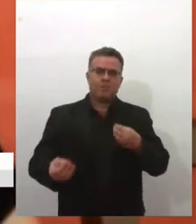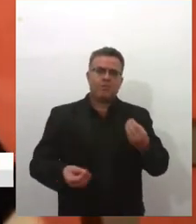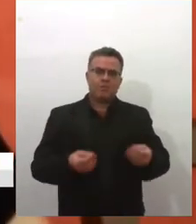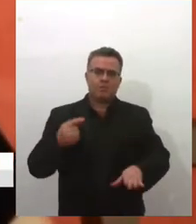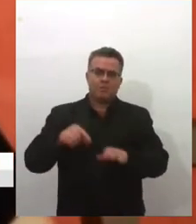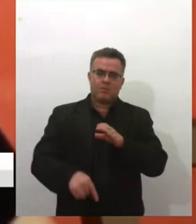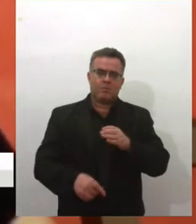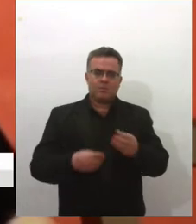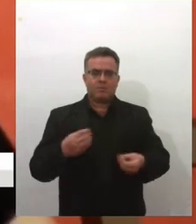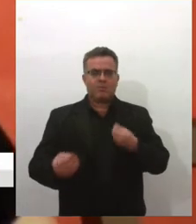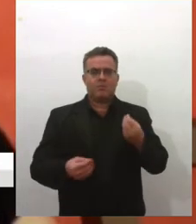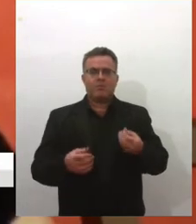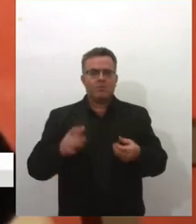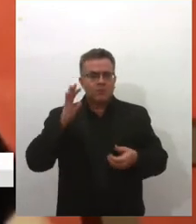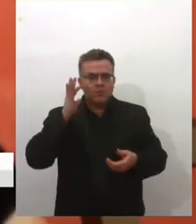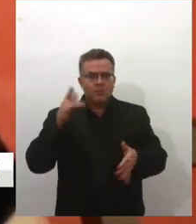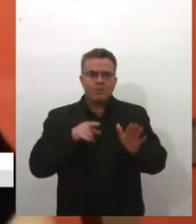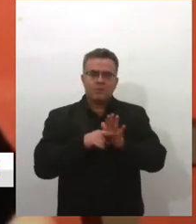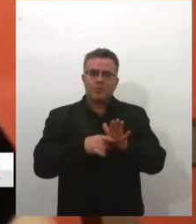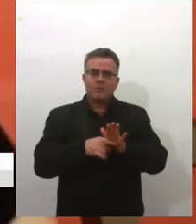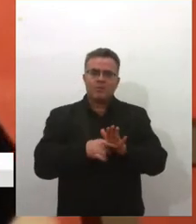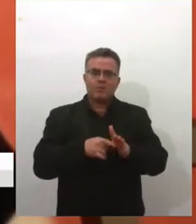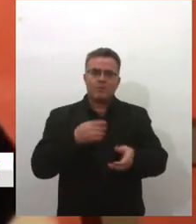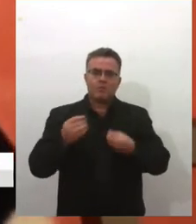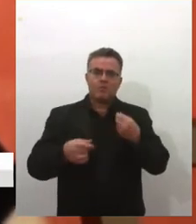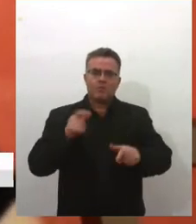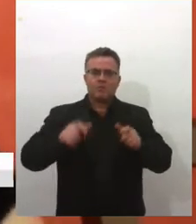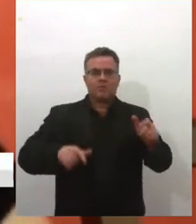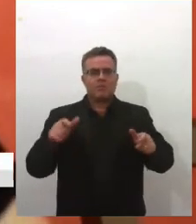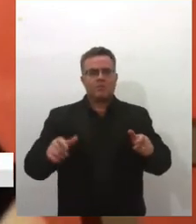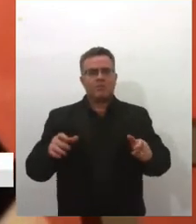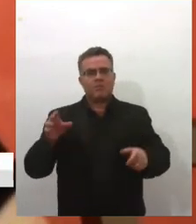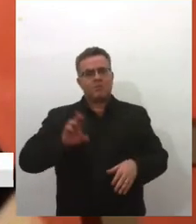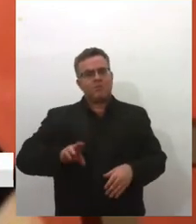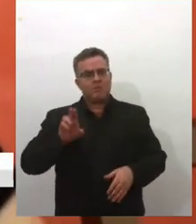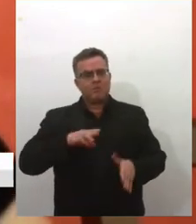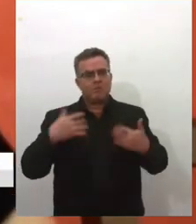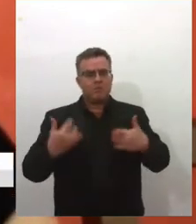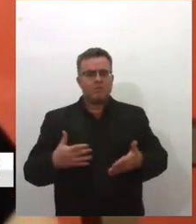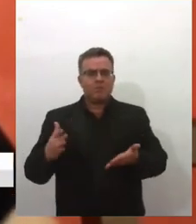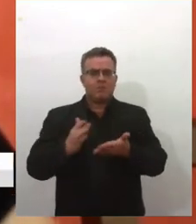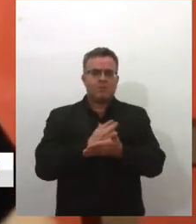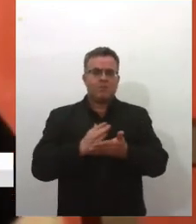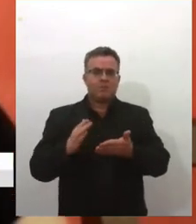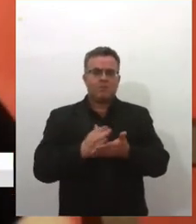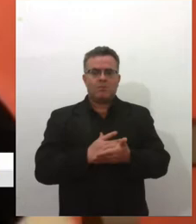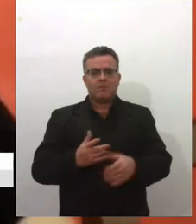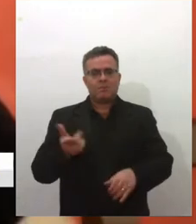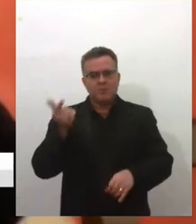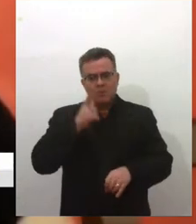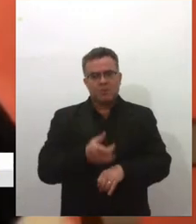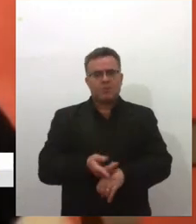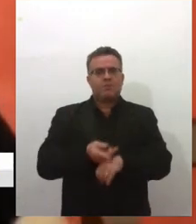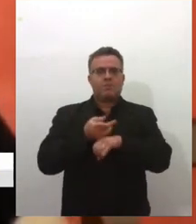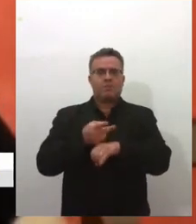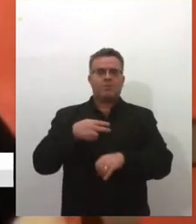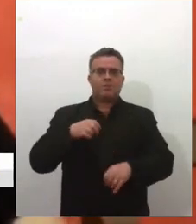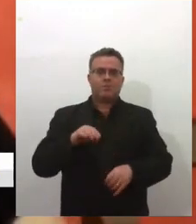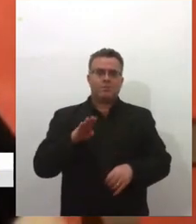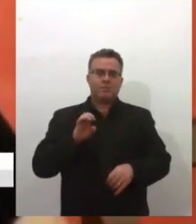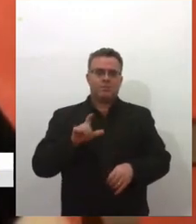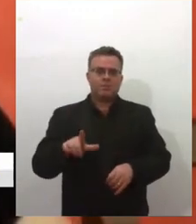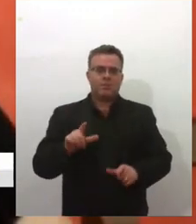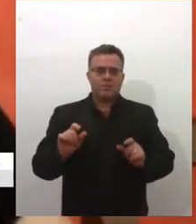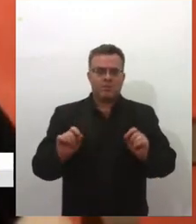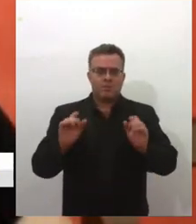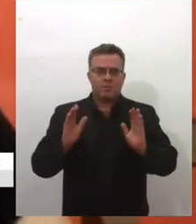profundo aí com pesquisa e com pesquisadores de ponto da universidade, sendo alguns deles vencedores do Prêmio Nobel. recentemente, eu